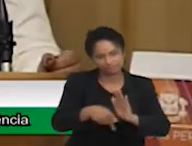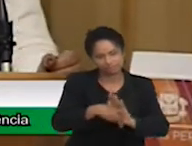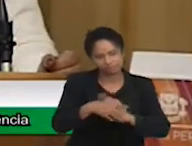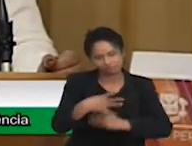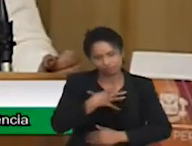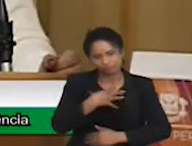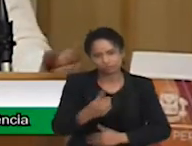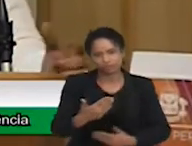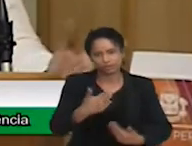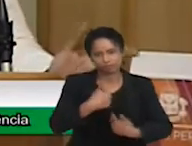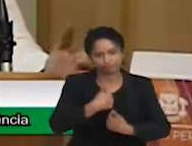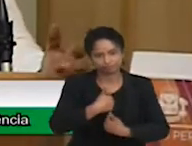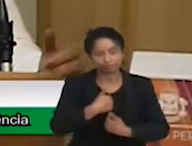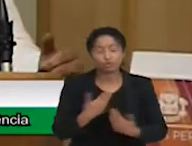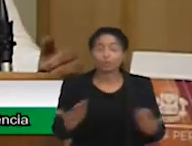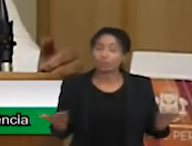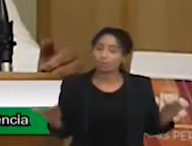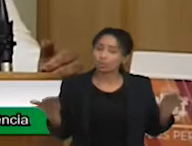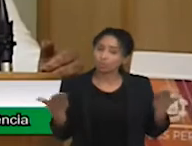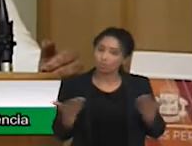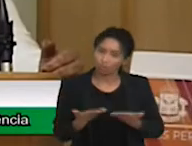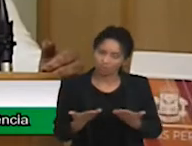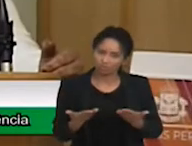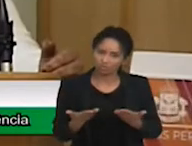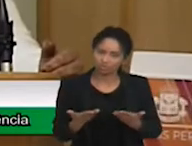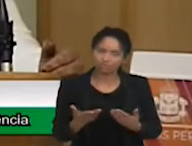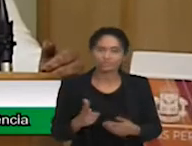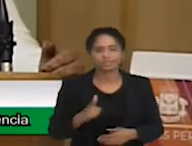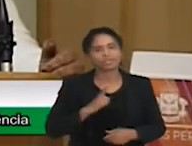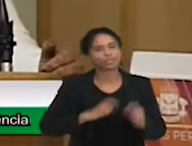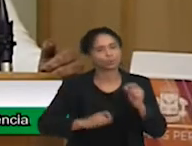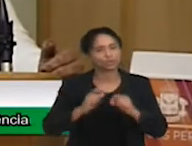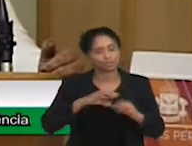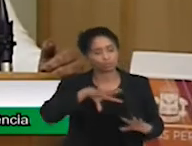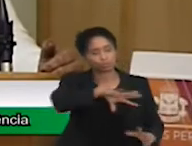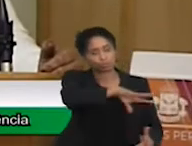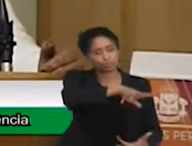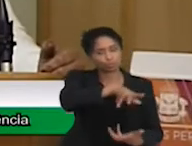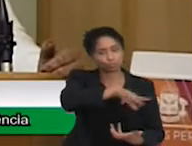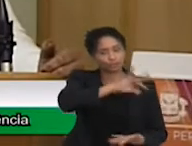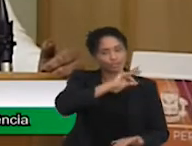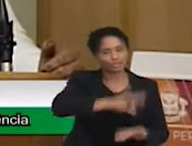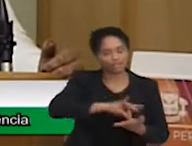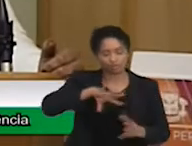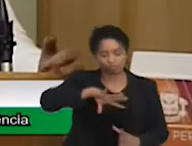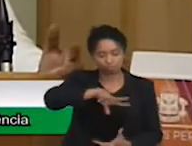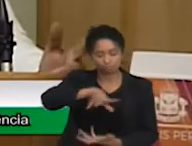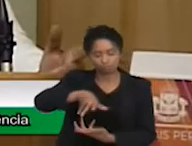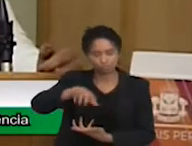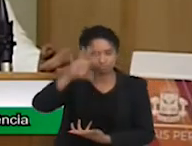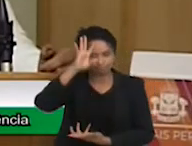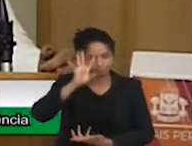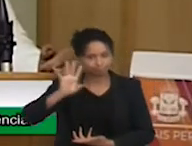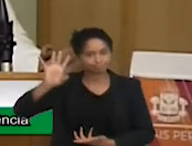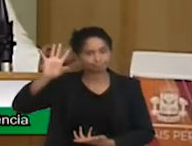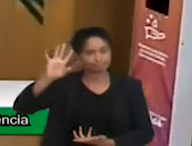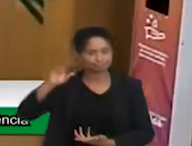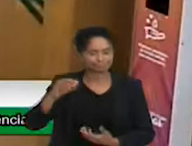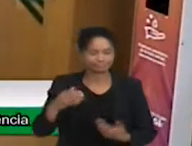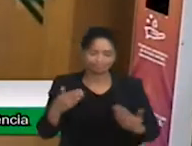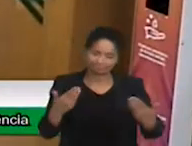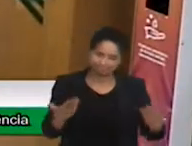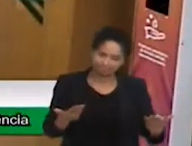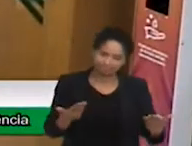tem hoje um mundo real e um mundo ideal. A gente foi muito bem colocado pela questão do Sidmar,